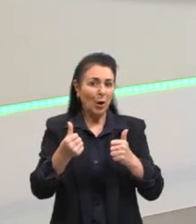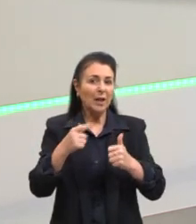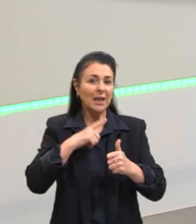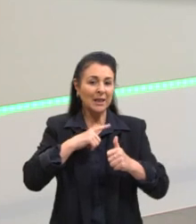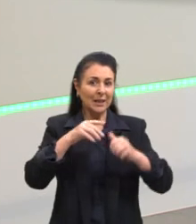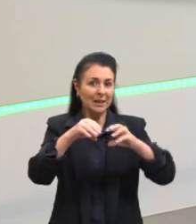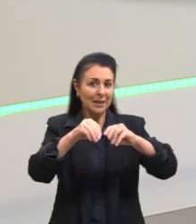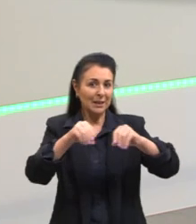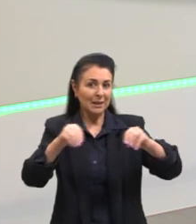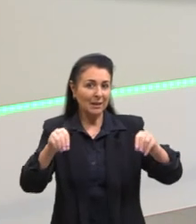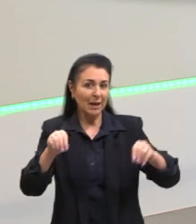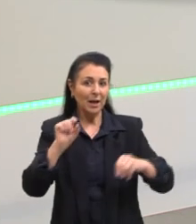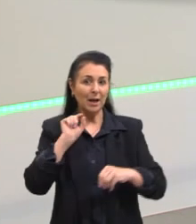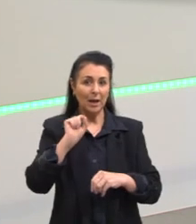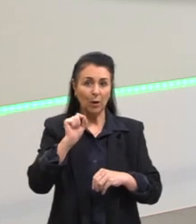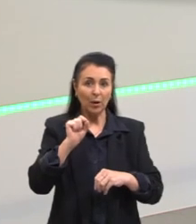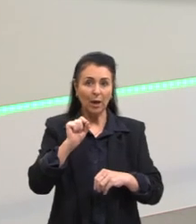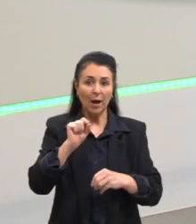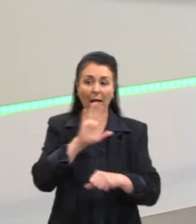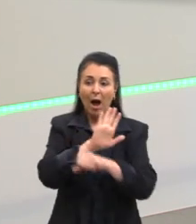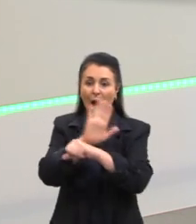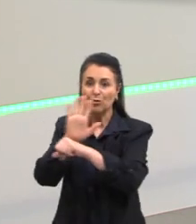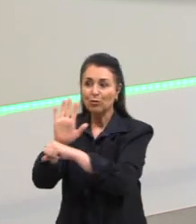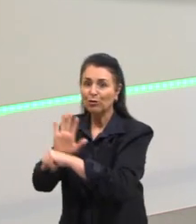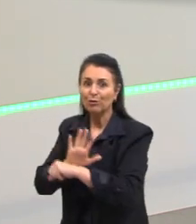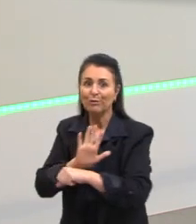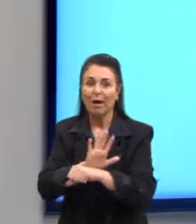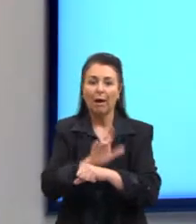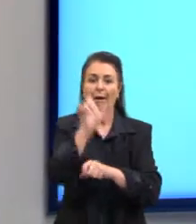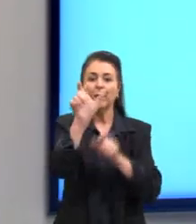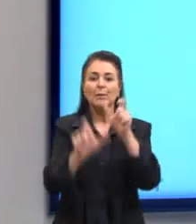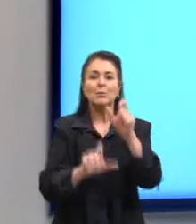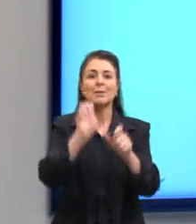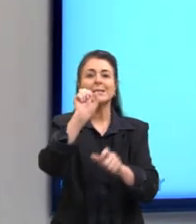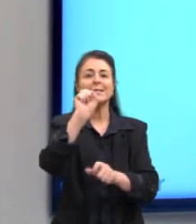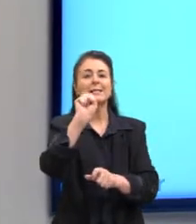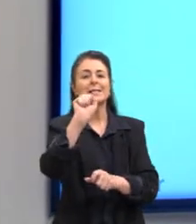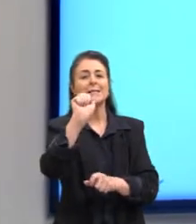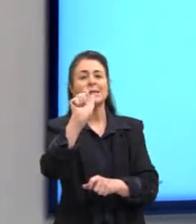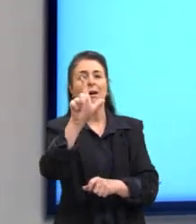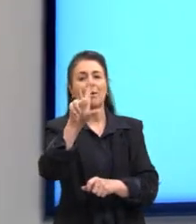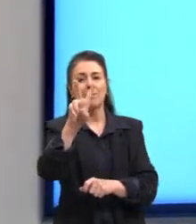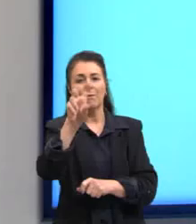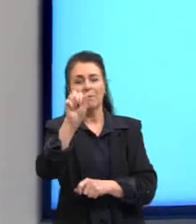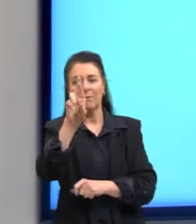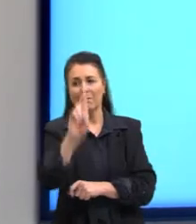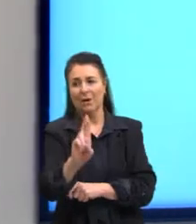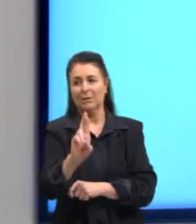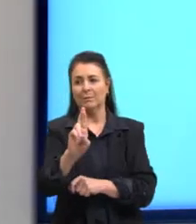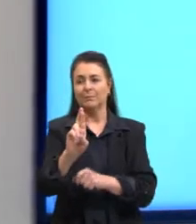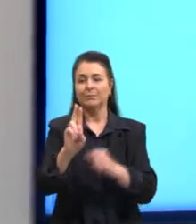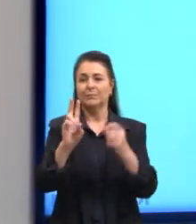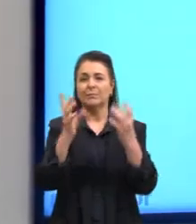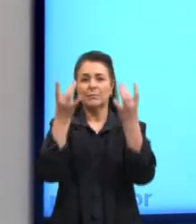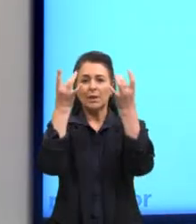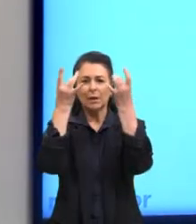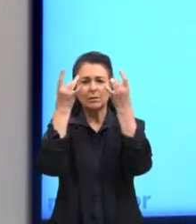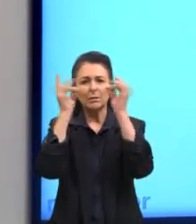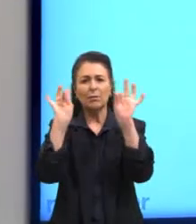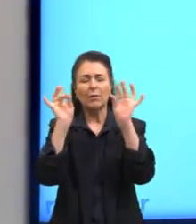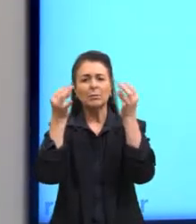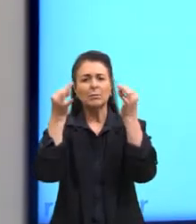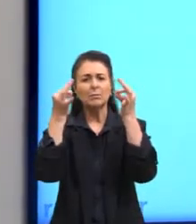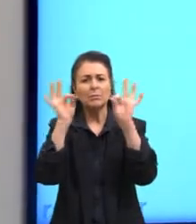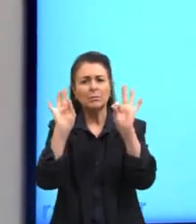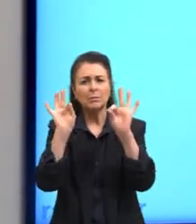tirar, me parece que será salvar esta gente. O que é salvar esta gente? É o quê? É trazer com